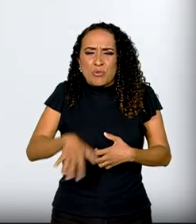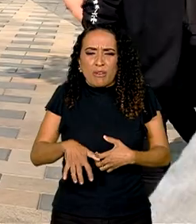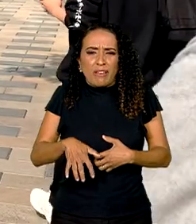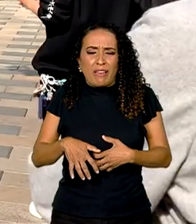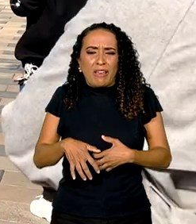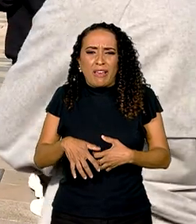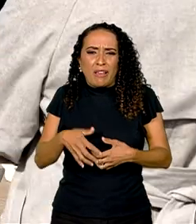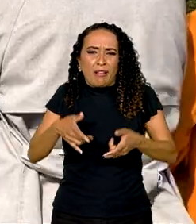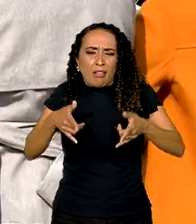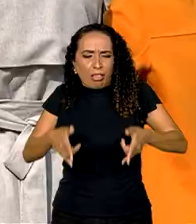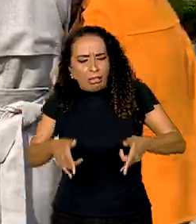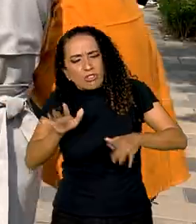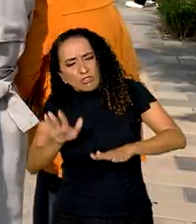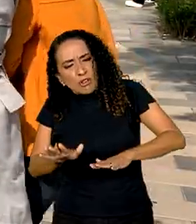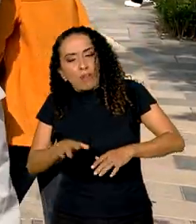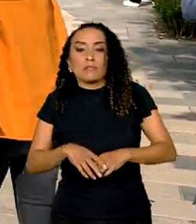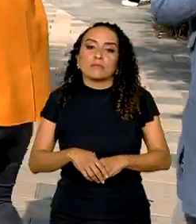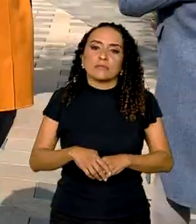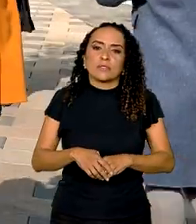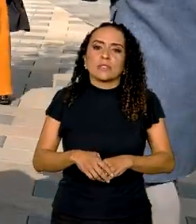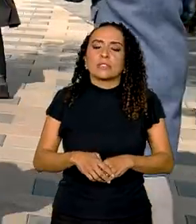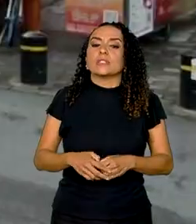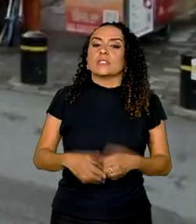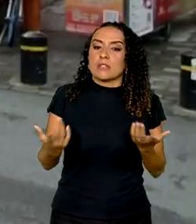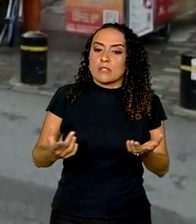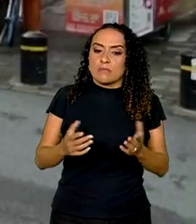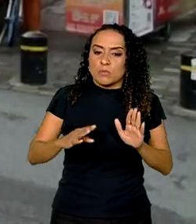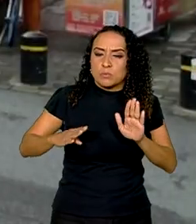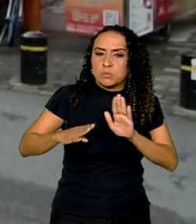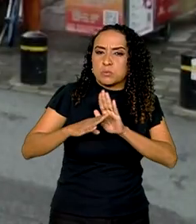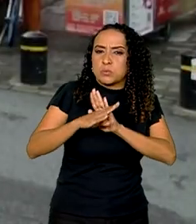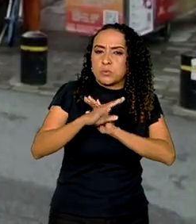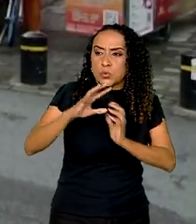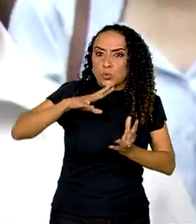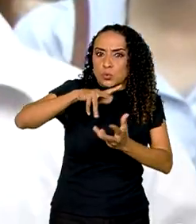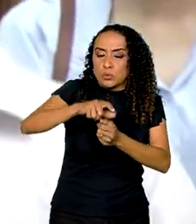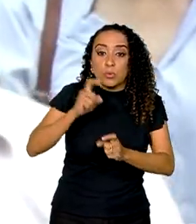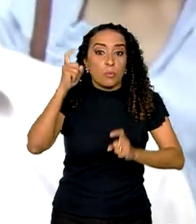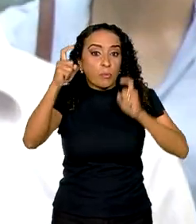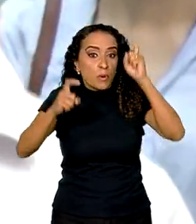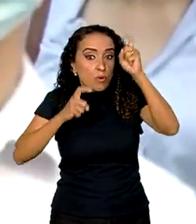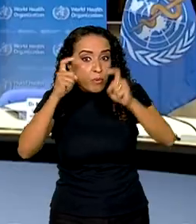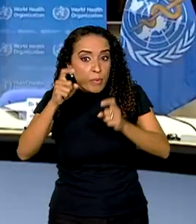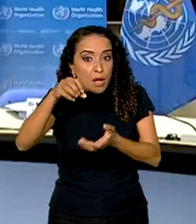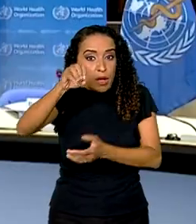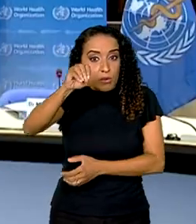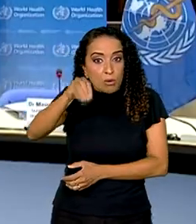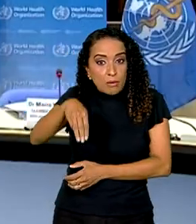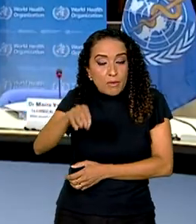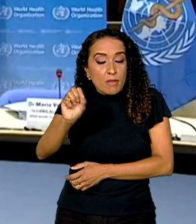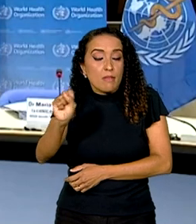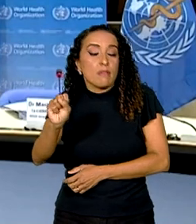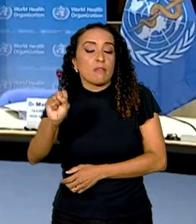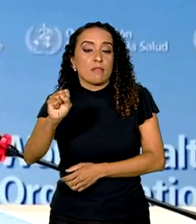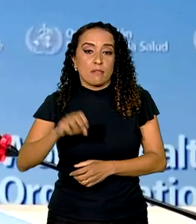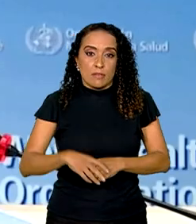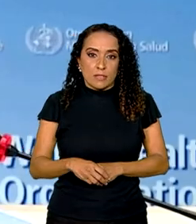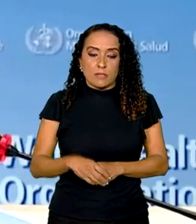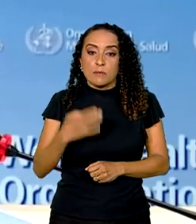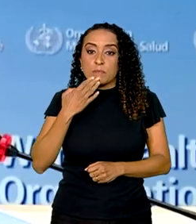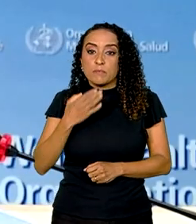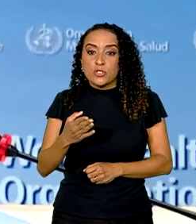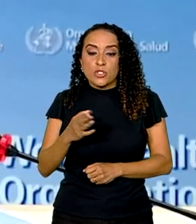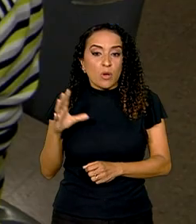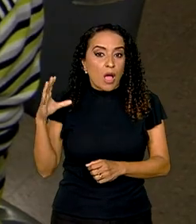cama. O aumento de casos de sarampo em todo o mundo tem preocupado a Organização Mundial da Saúde, que pediu